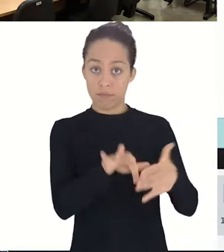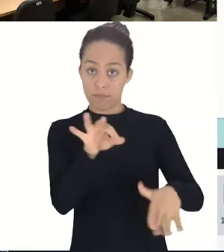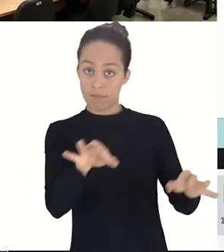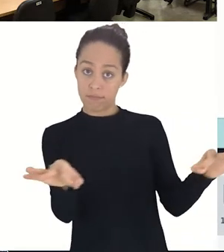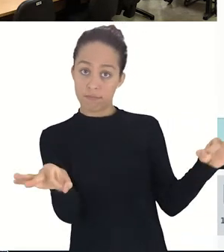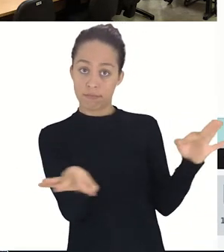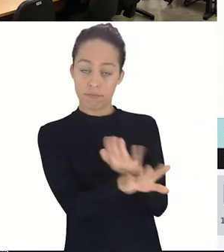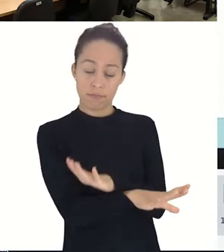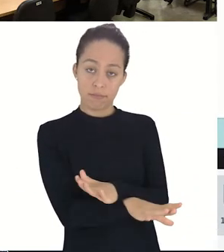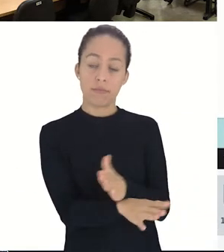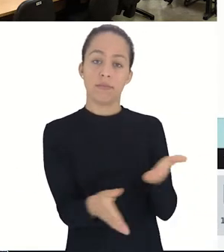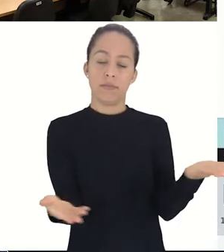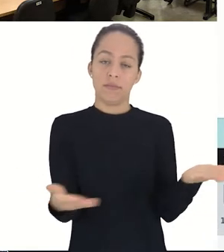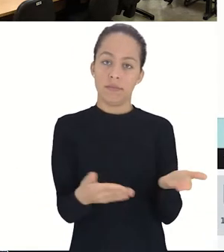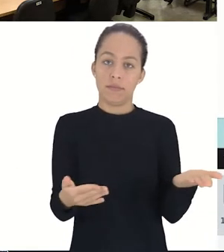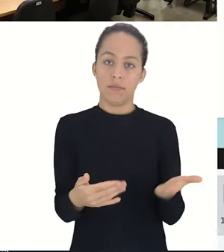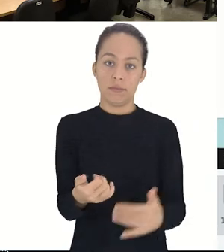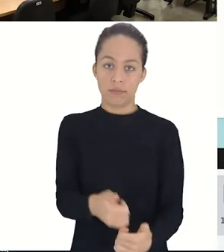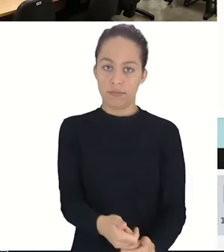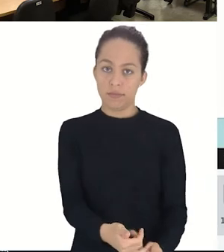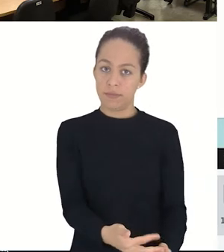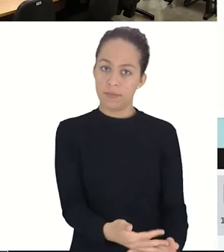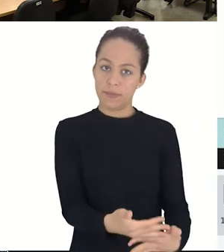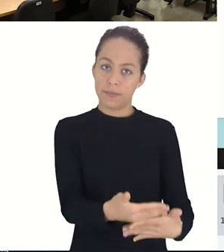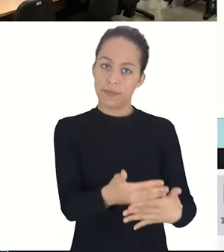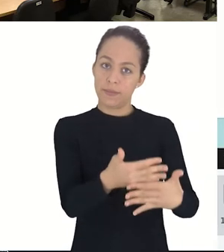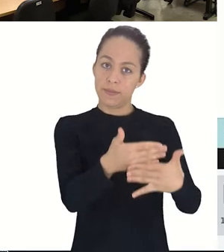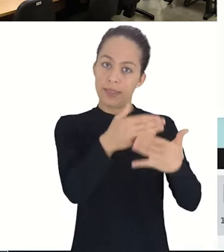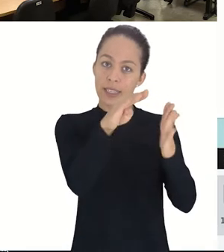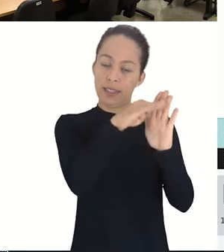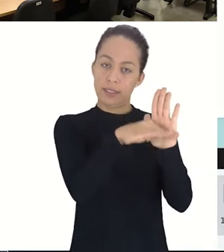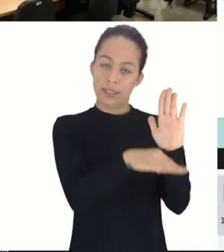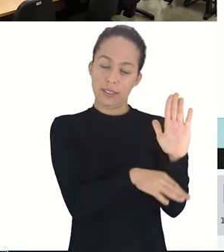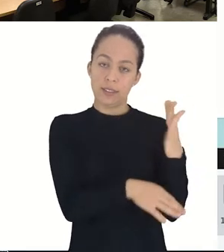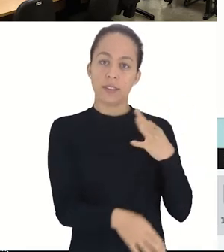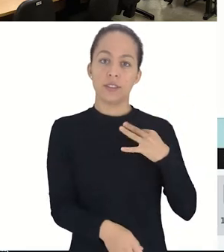Sorteio realizado Vou passar até o final da tela